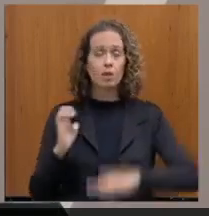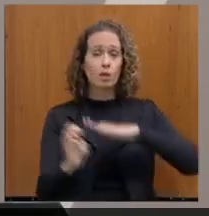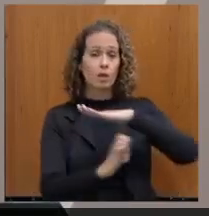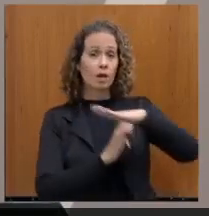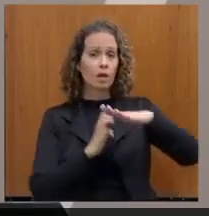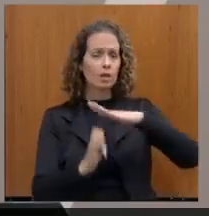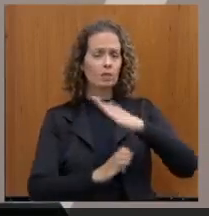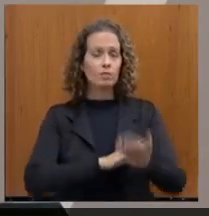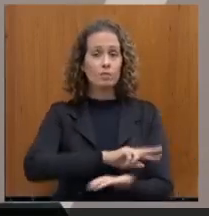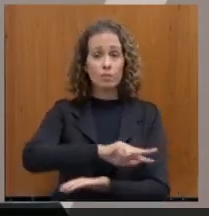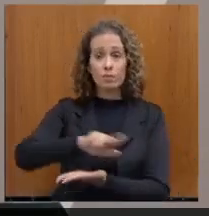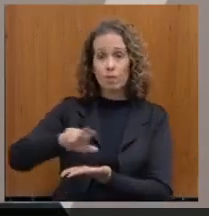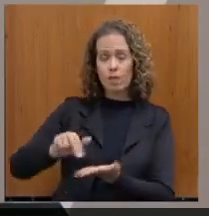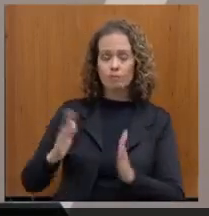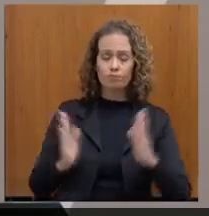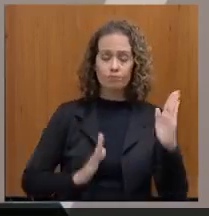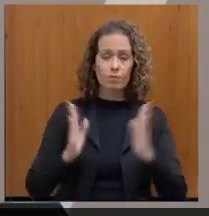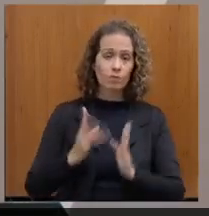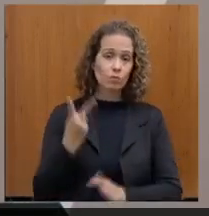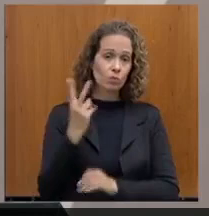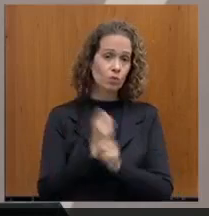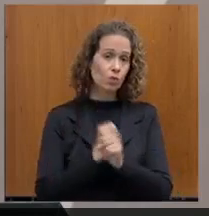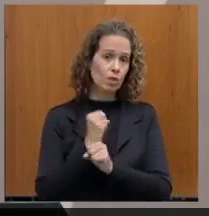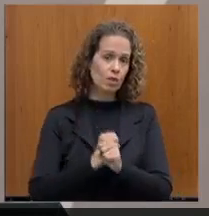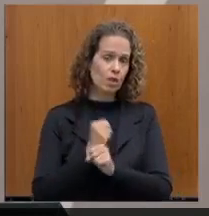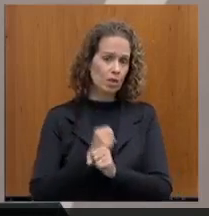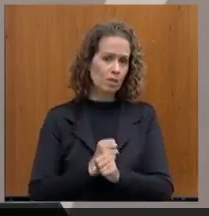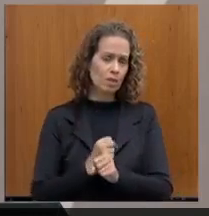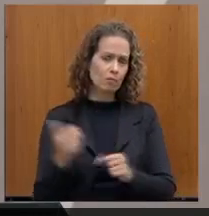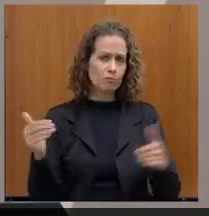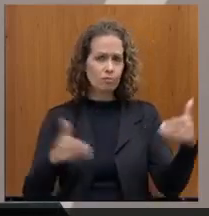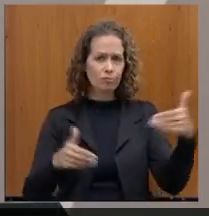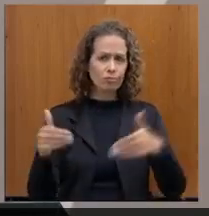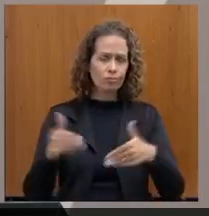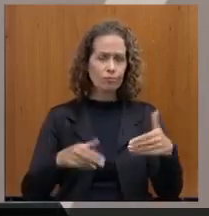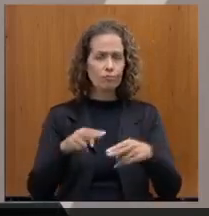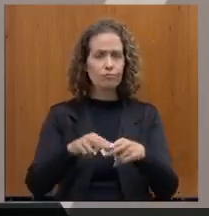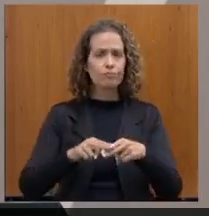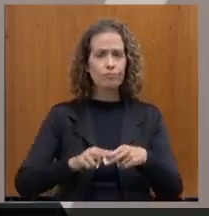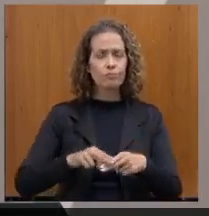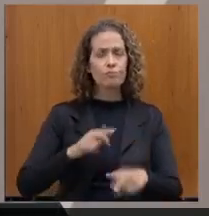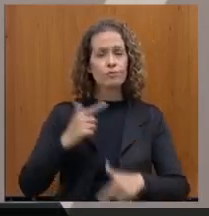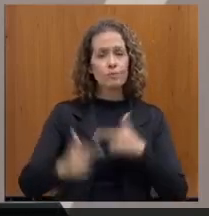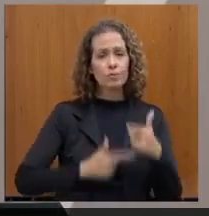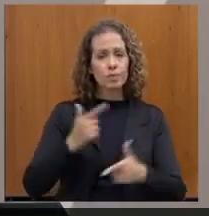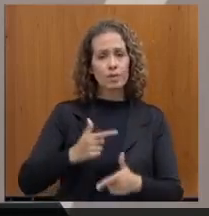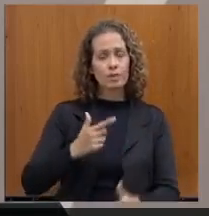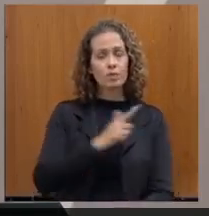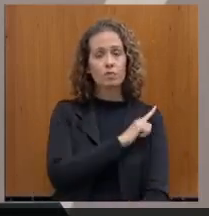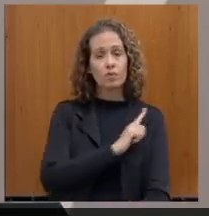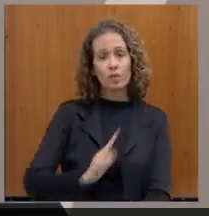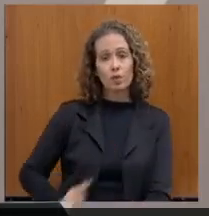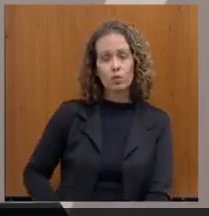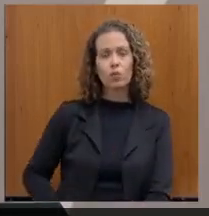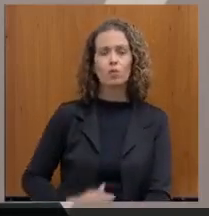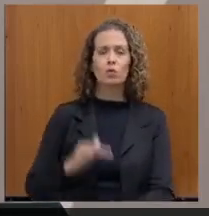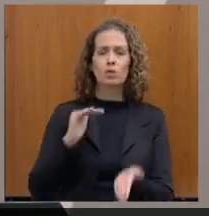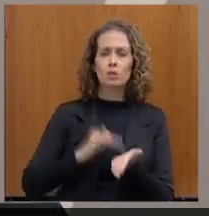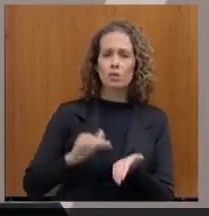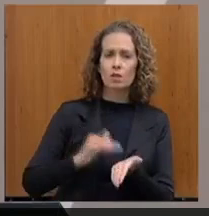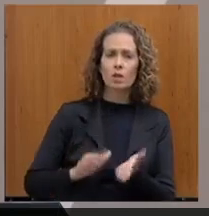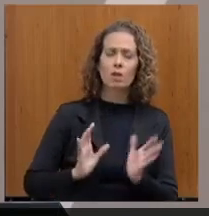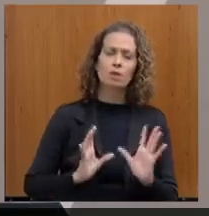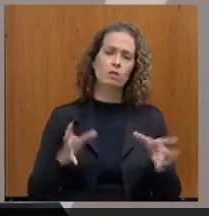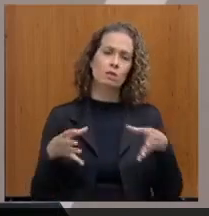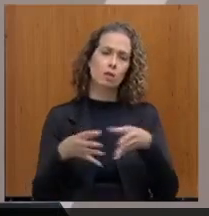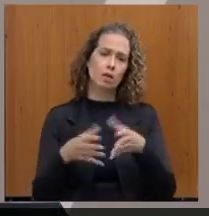dois anos através do trabalho do governador, do secretário, enfim, de toda a equipe, das empresas que vieram para